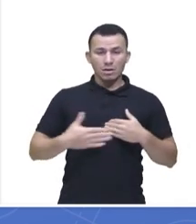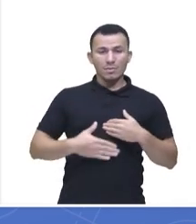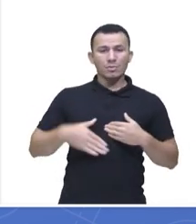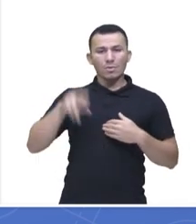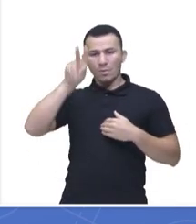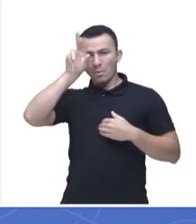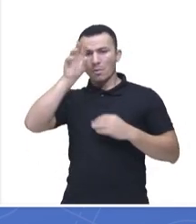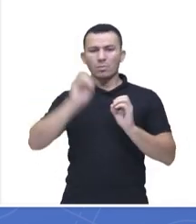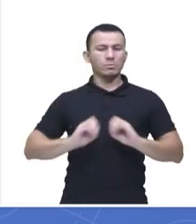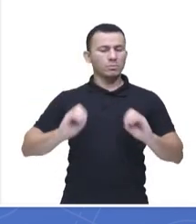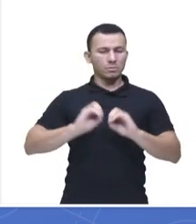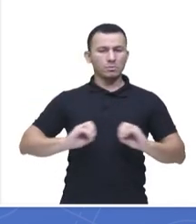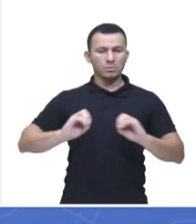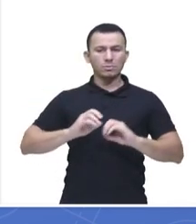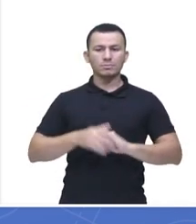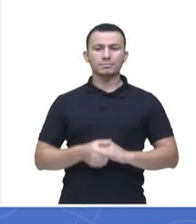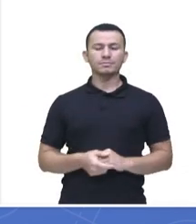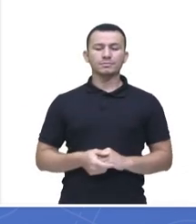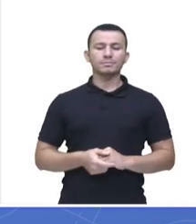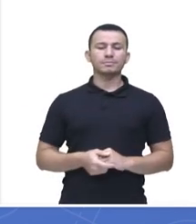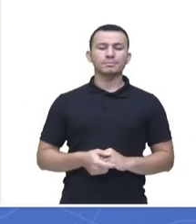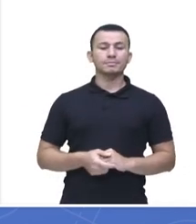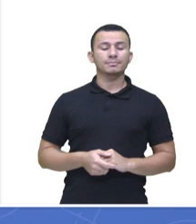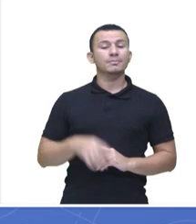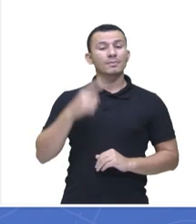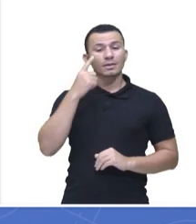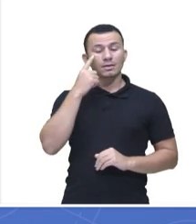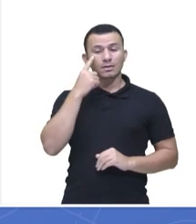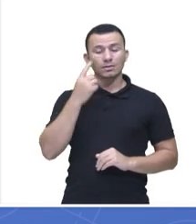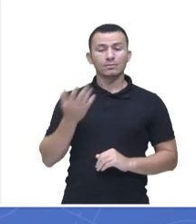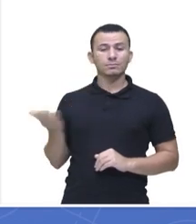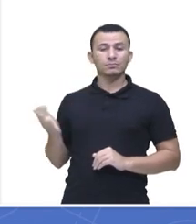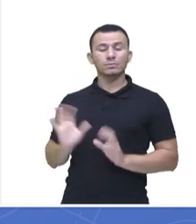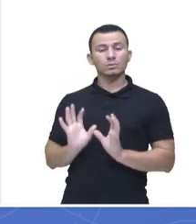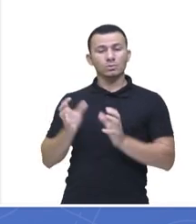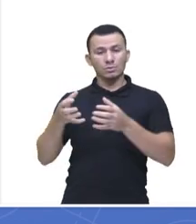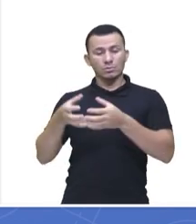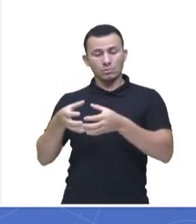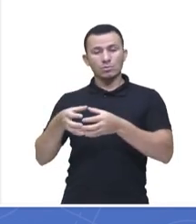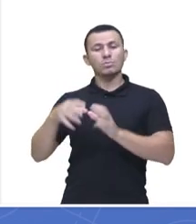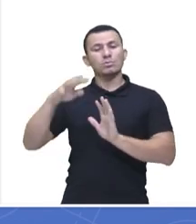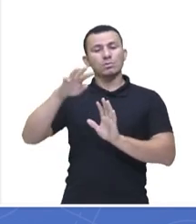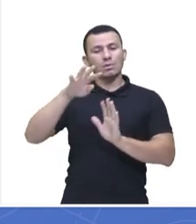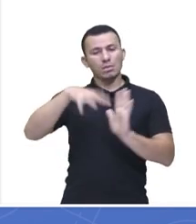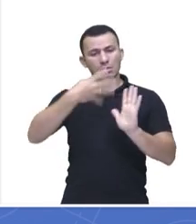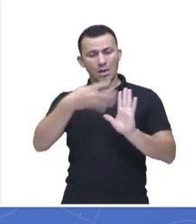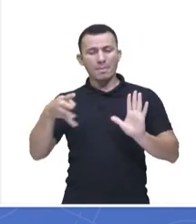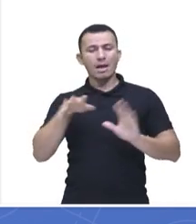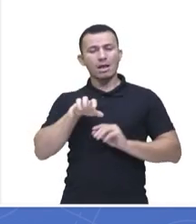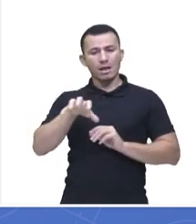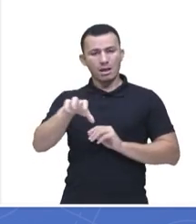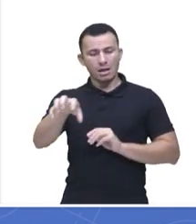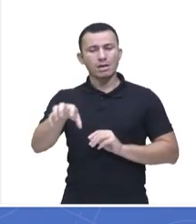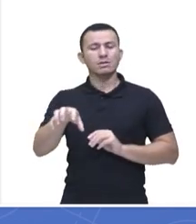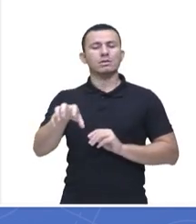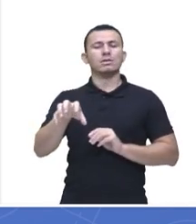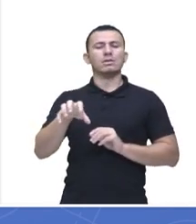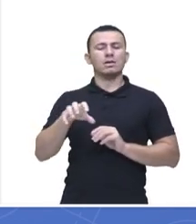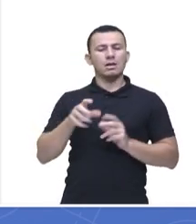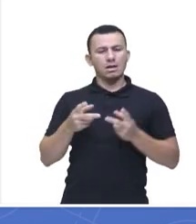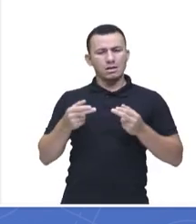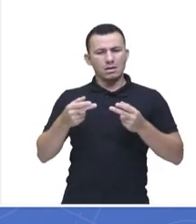antenas. Na tabela aracnida, na tabela aracnida, crustácea e insecta estão